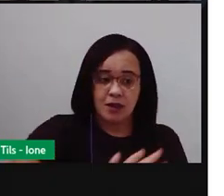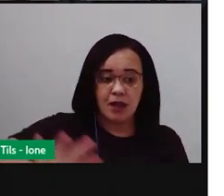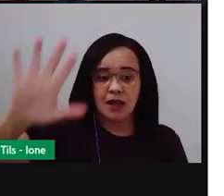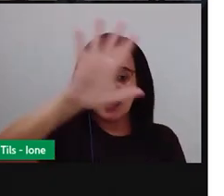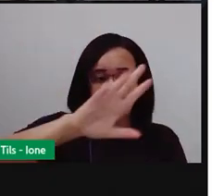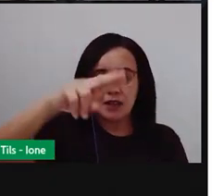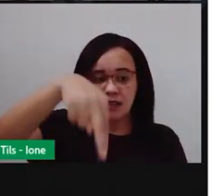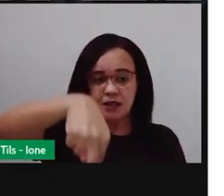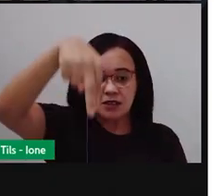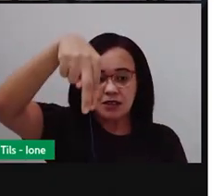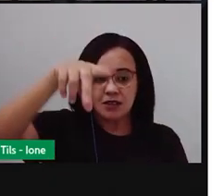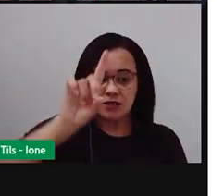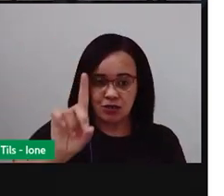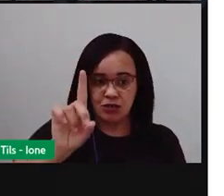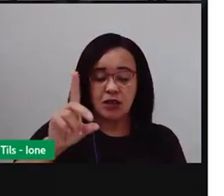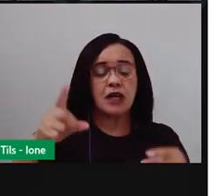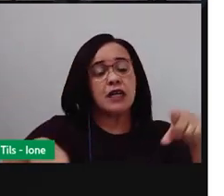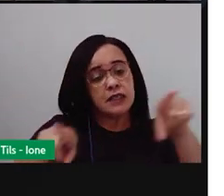da festa junina.